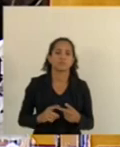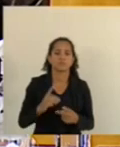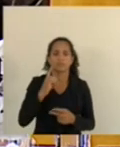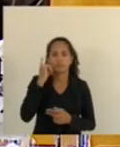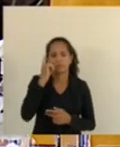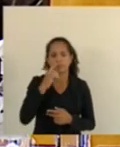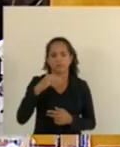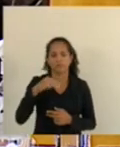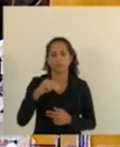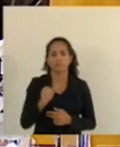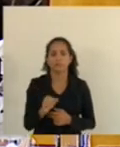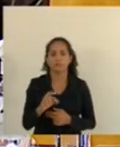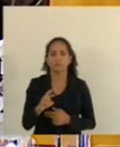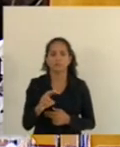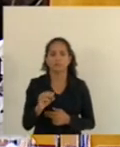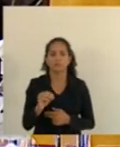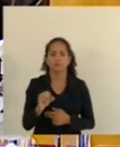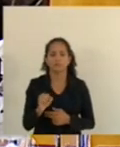deputado Marcos Garcia,